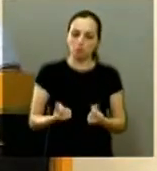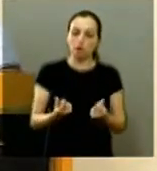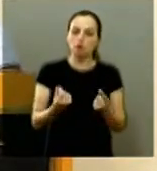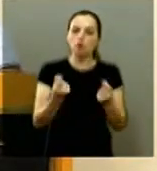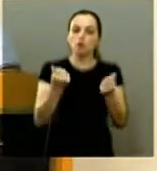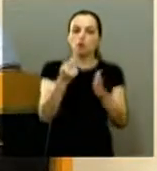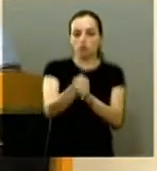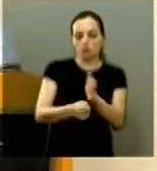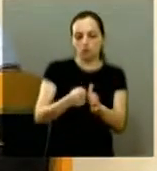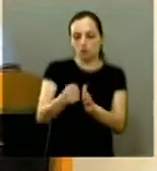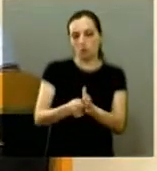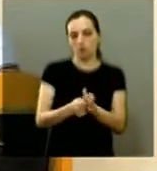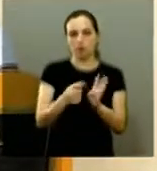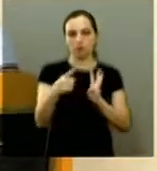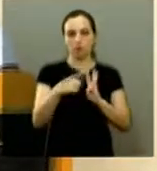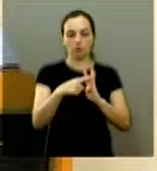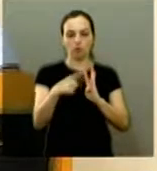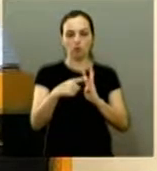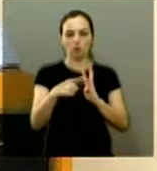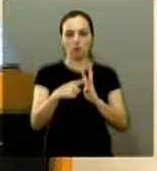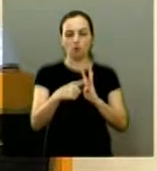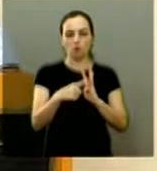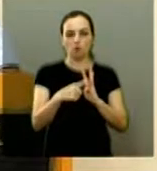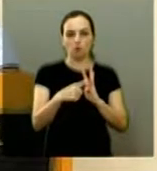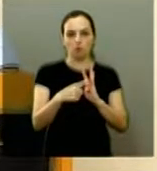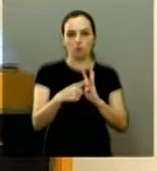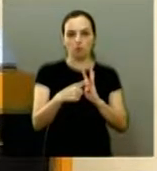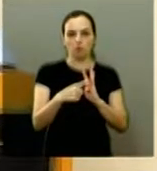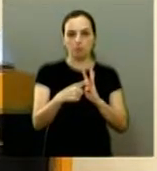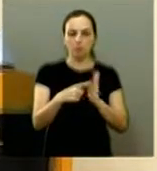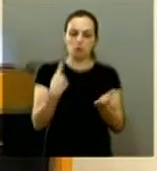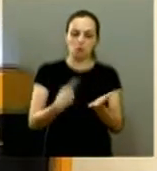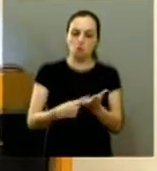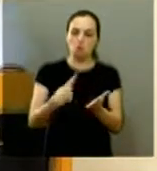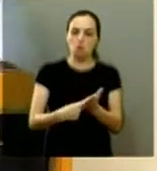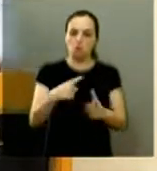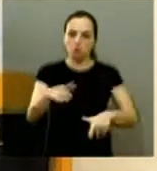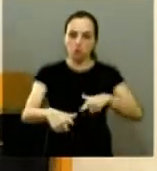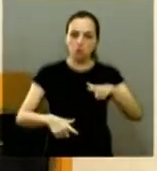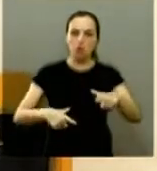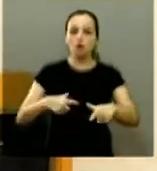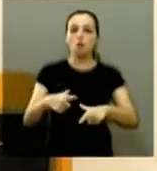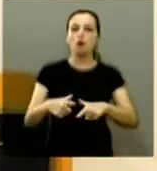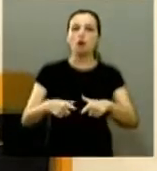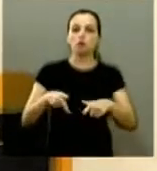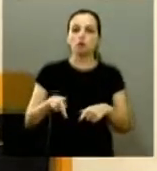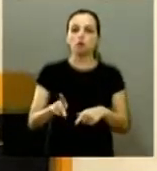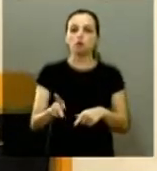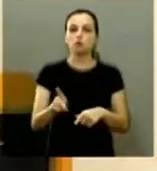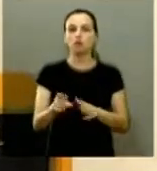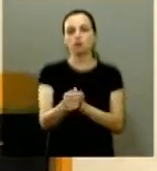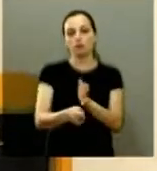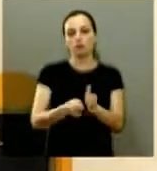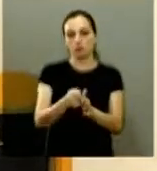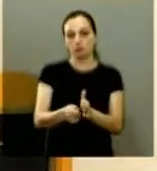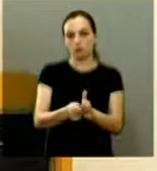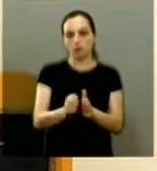local e quarto urbanismo como trabalho de conservação de nossa cidade